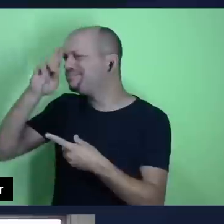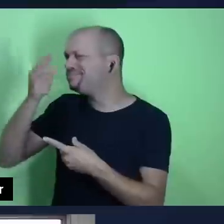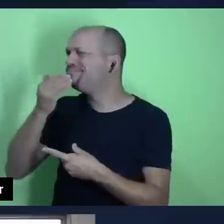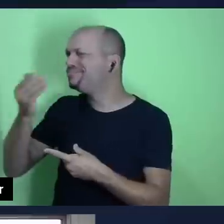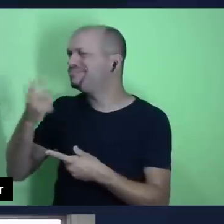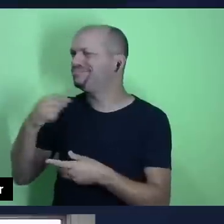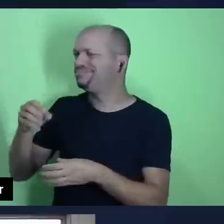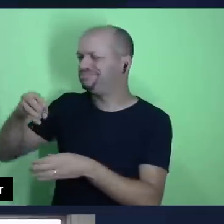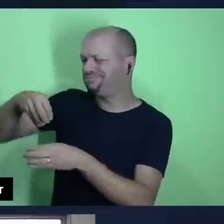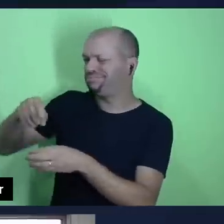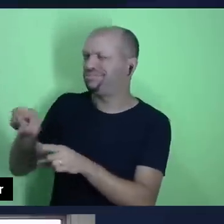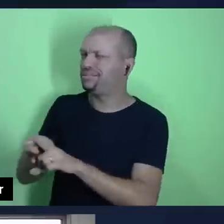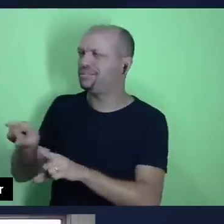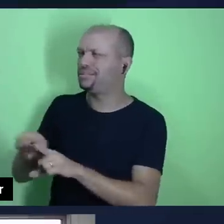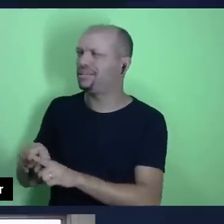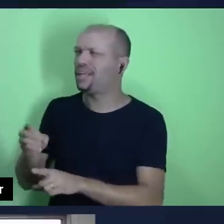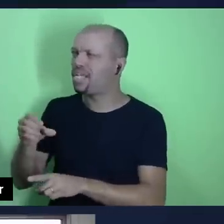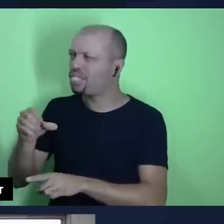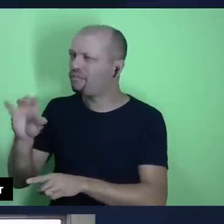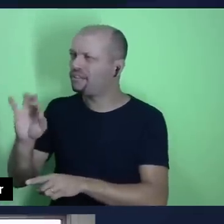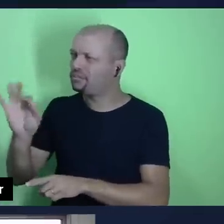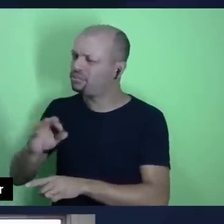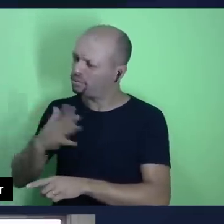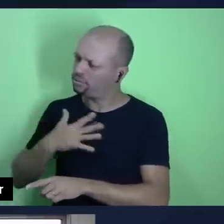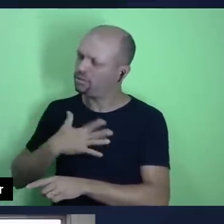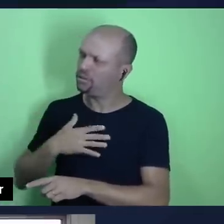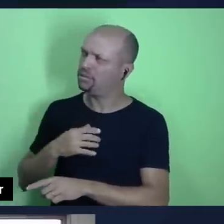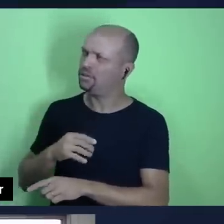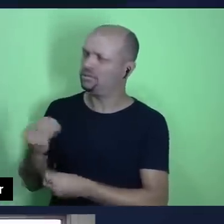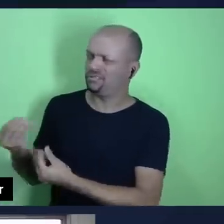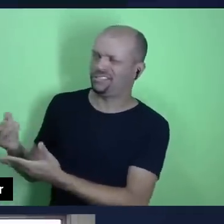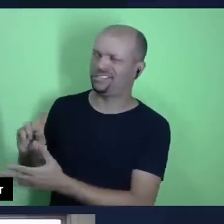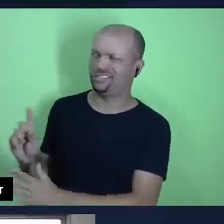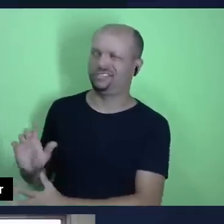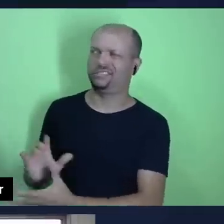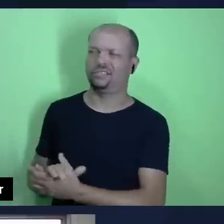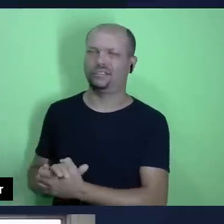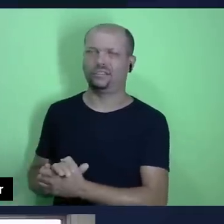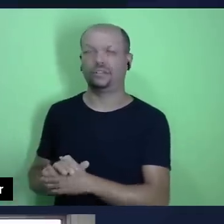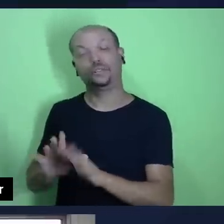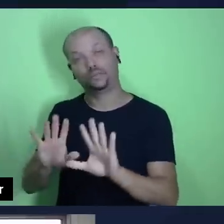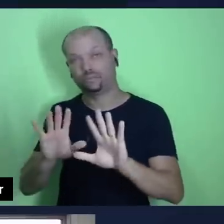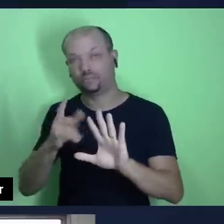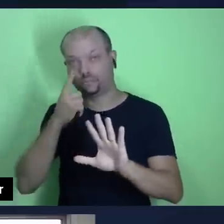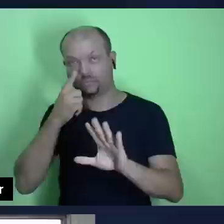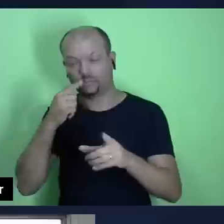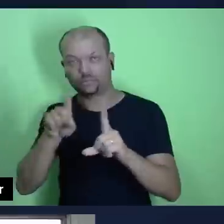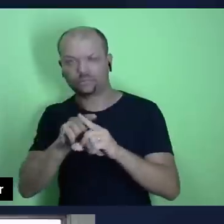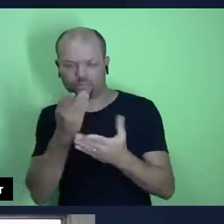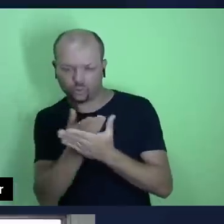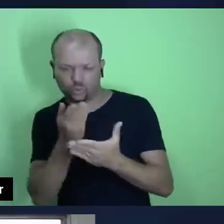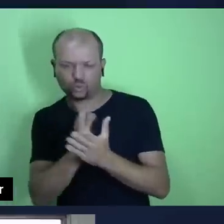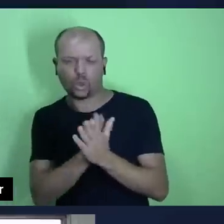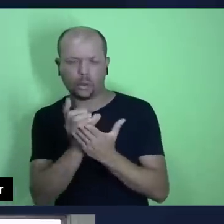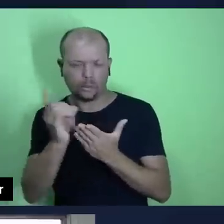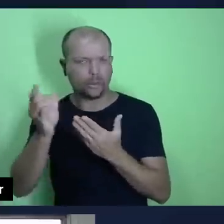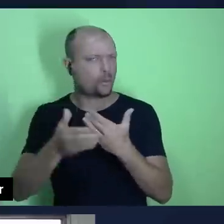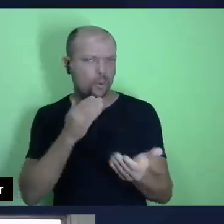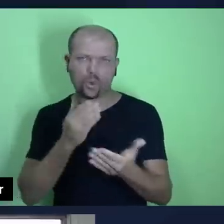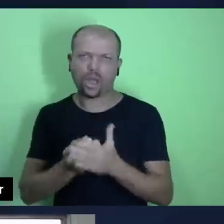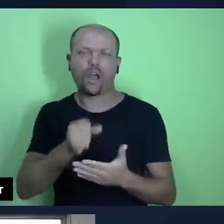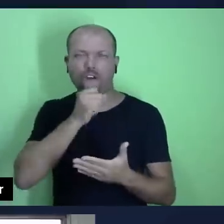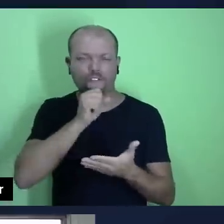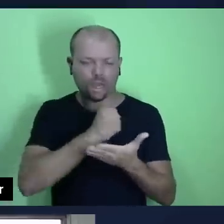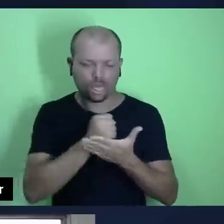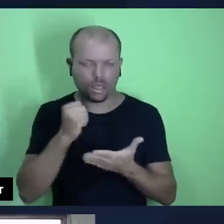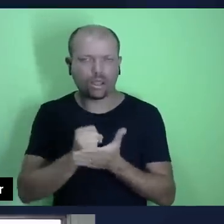eu devolva uma parte dos 90%? Então, isso é interessante. Quando a gente faz um estudo no Antigo Testamento, na Bíblia, no Novo Testamento, a